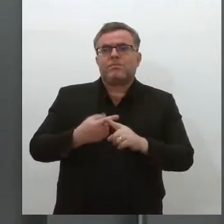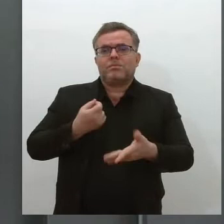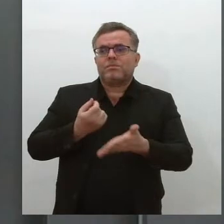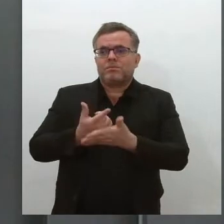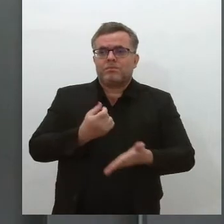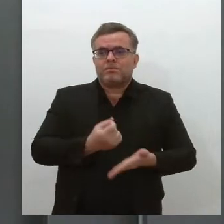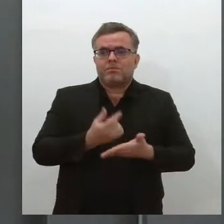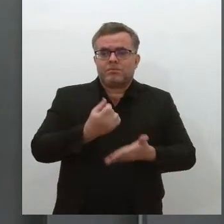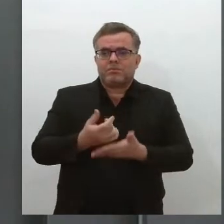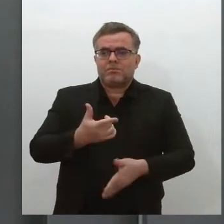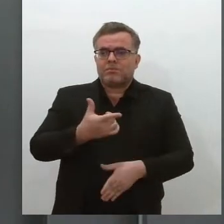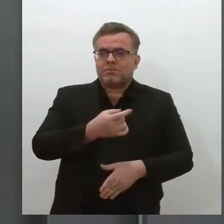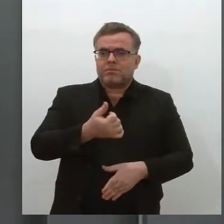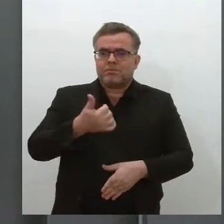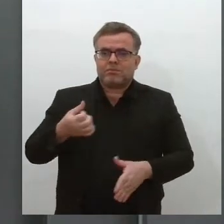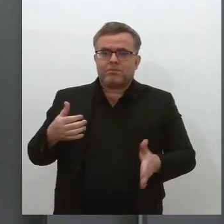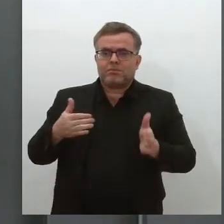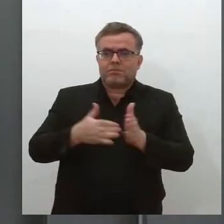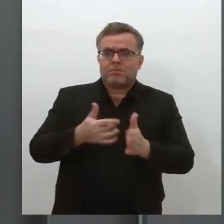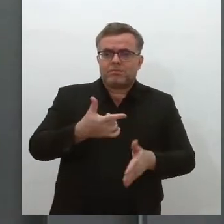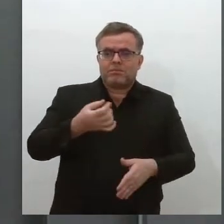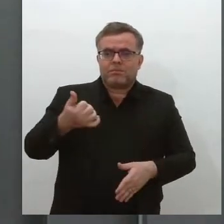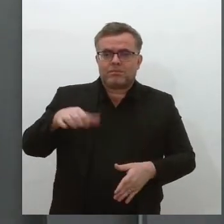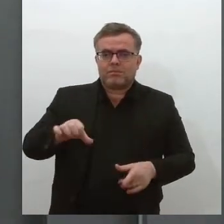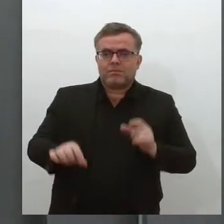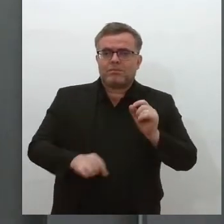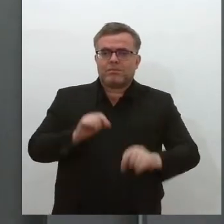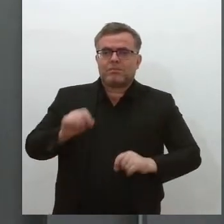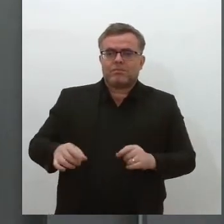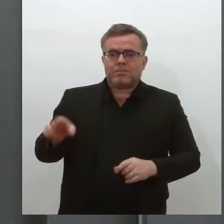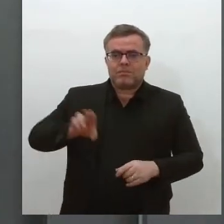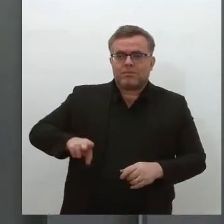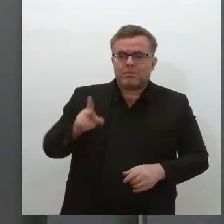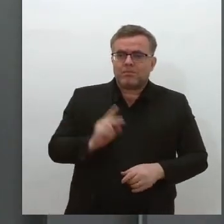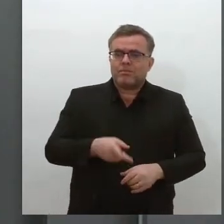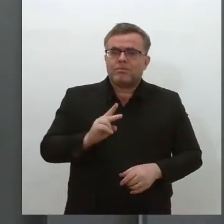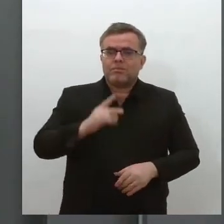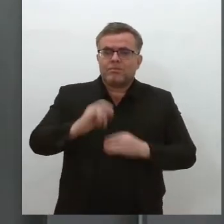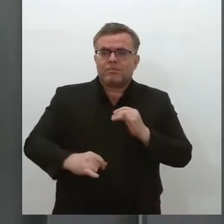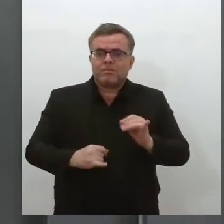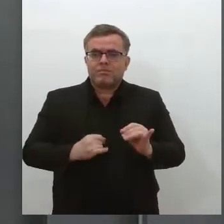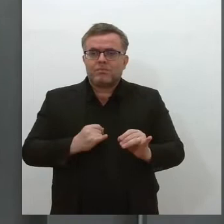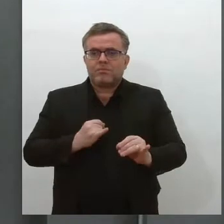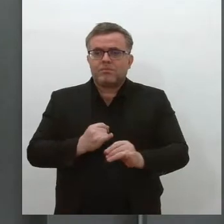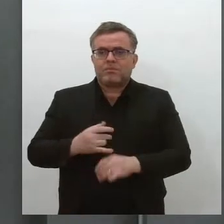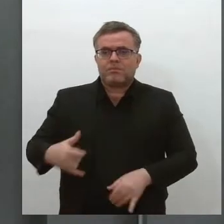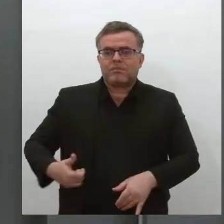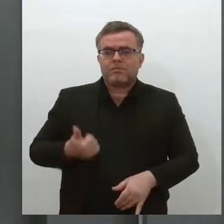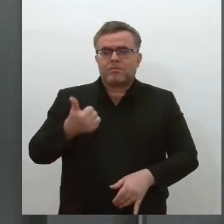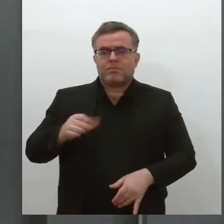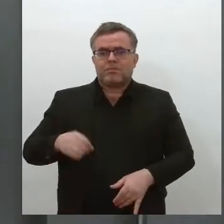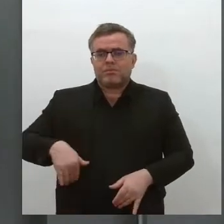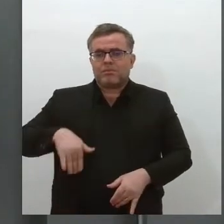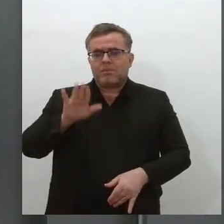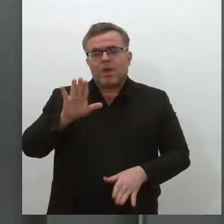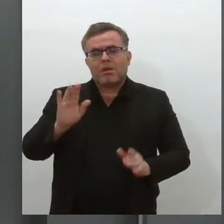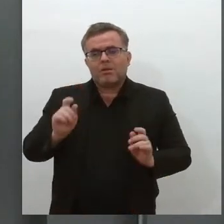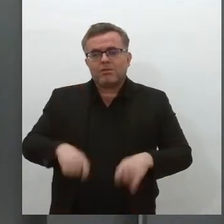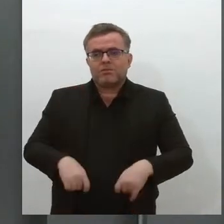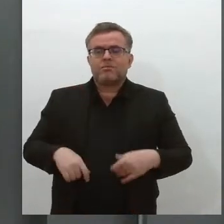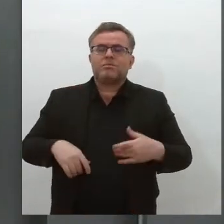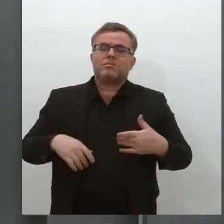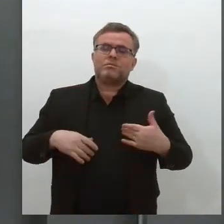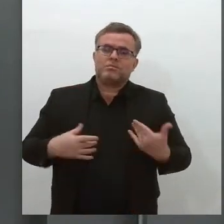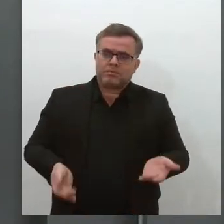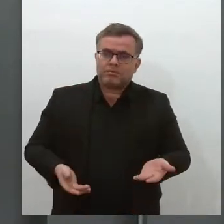a 2019. Já o uso da internet por pessoas com 10 anos ou mais foi o segundo maior do Nordeste,